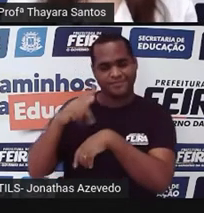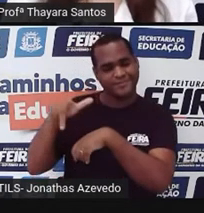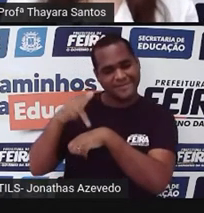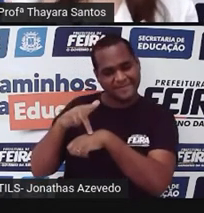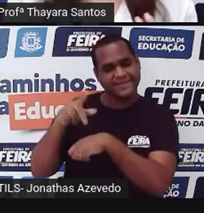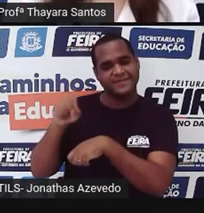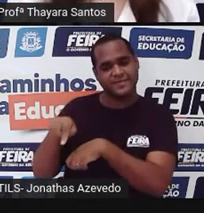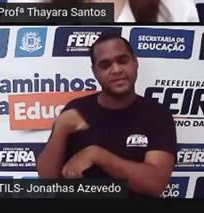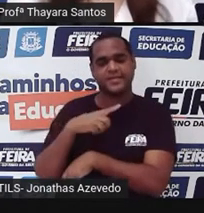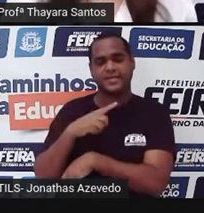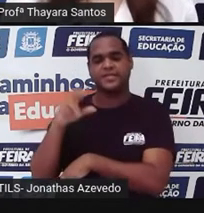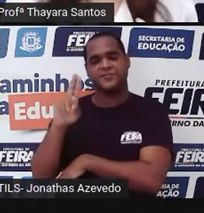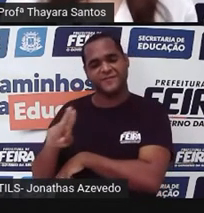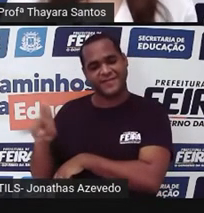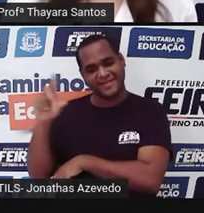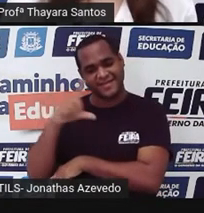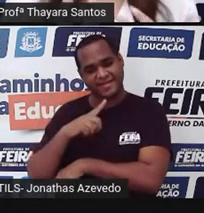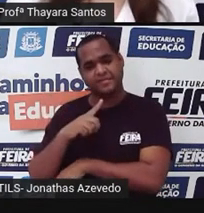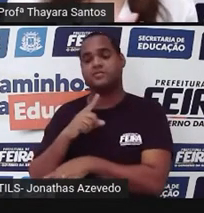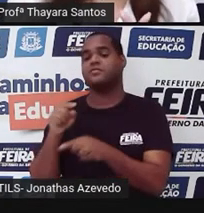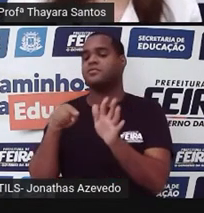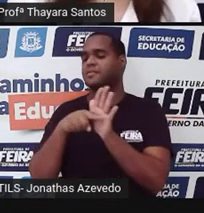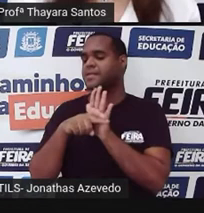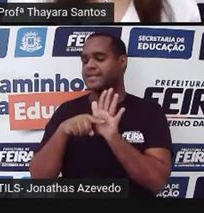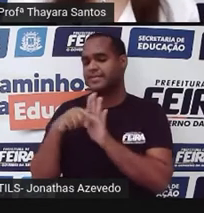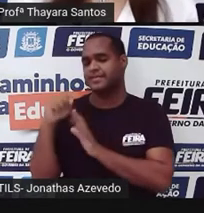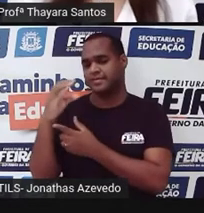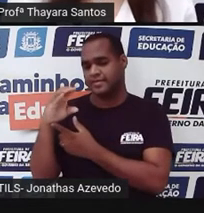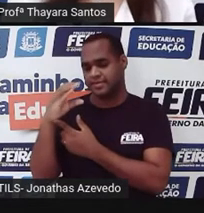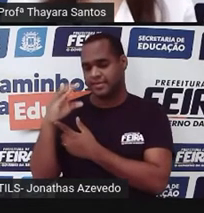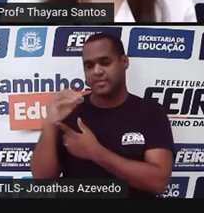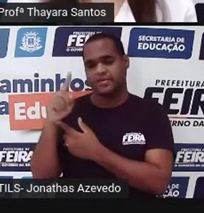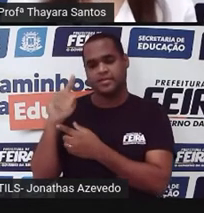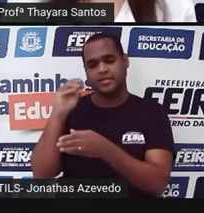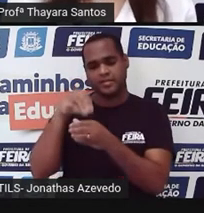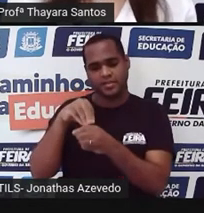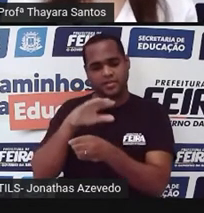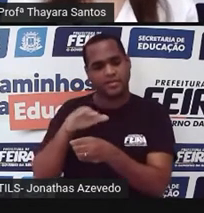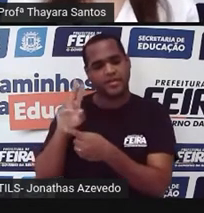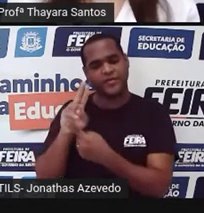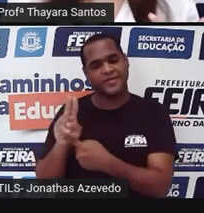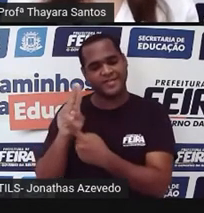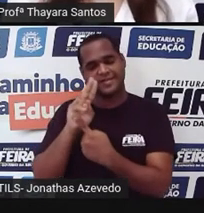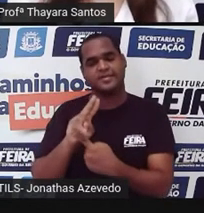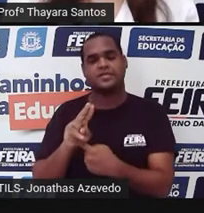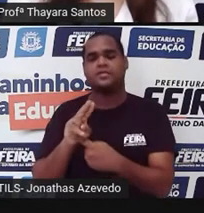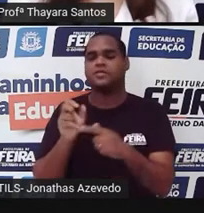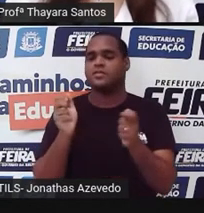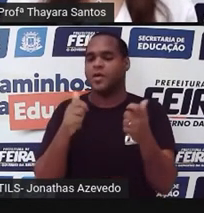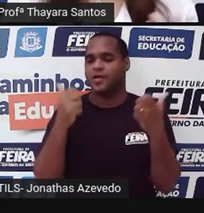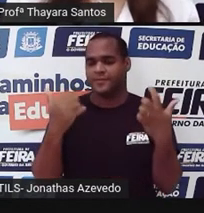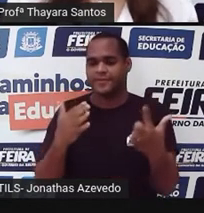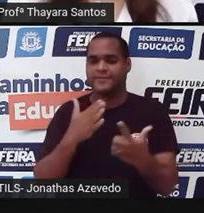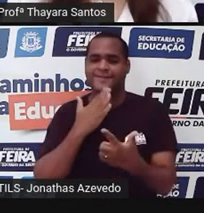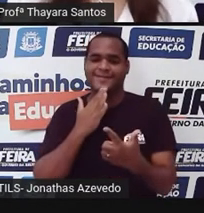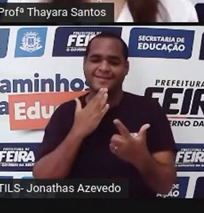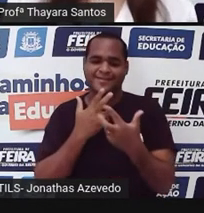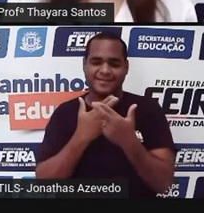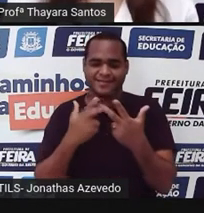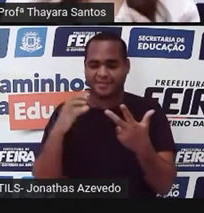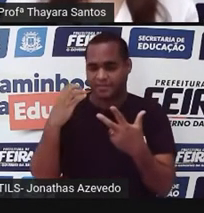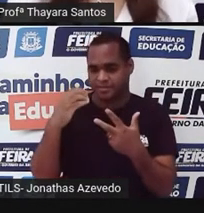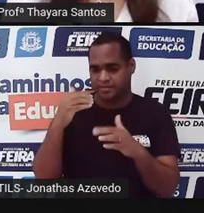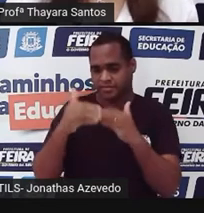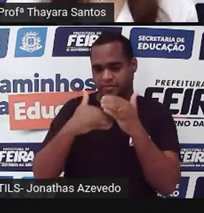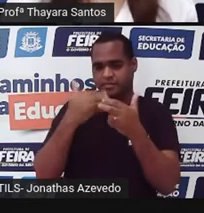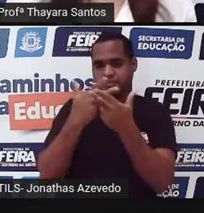invista nas universidades, na pesquisa científica que é feita dentro dessas universidades. Que a maior parte do conhecimento científico que produz no nosso